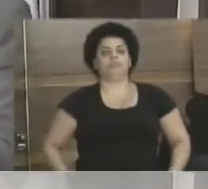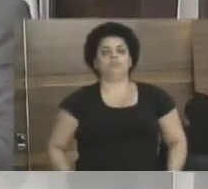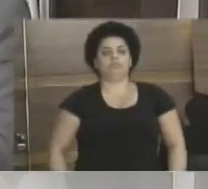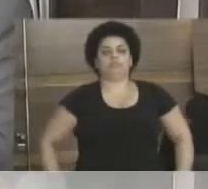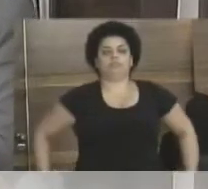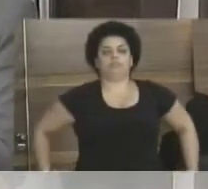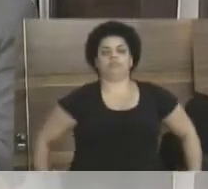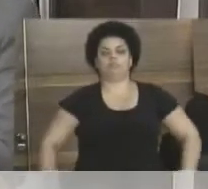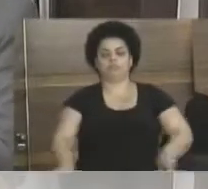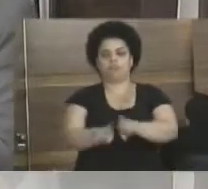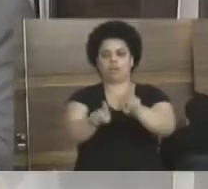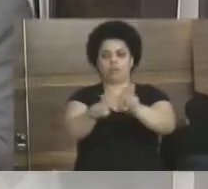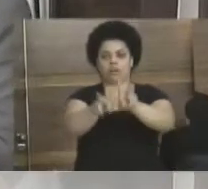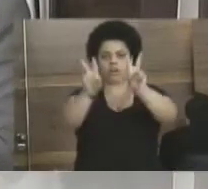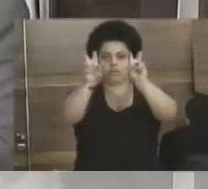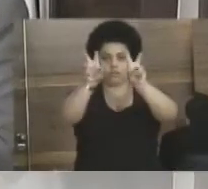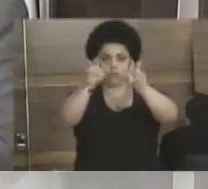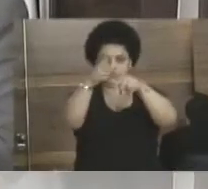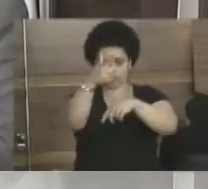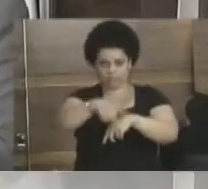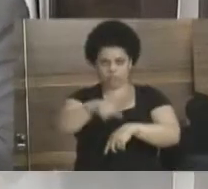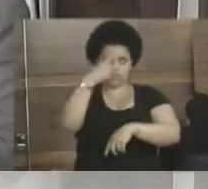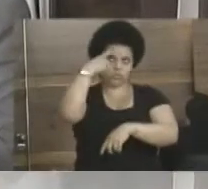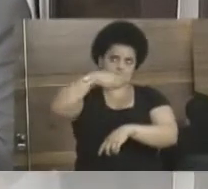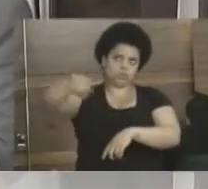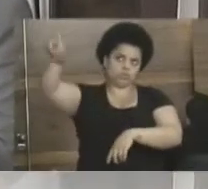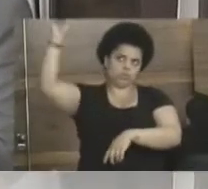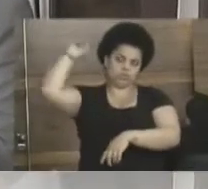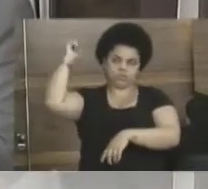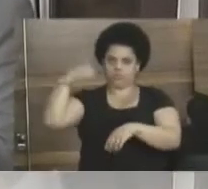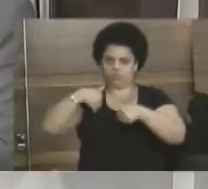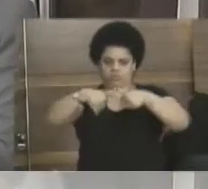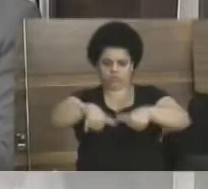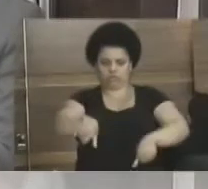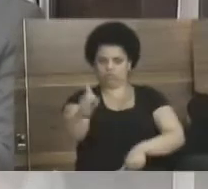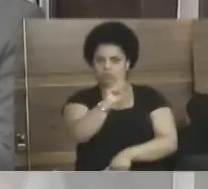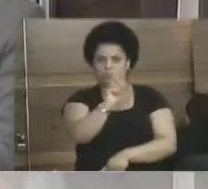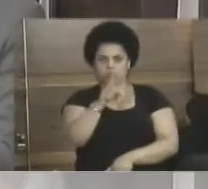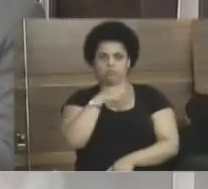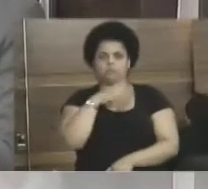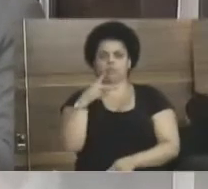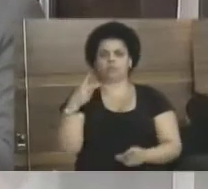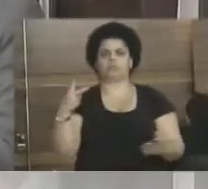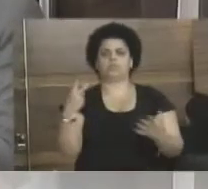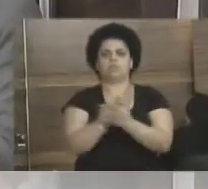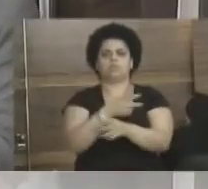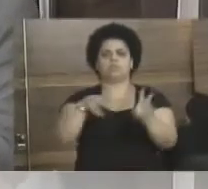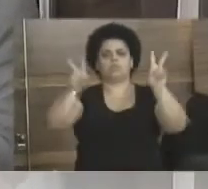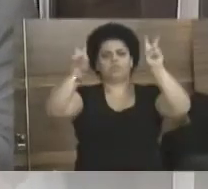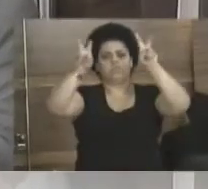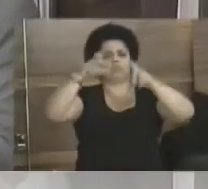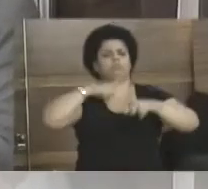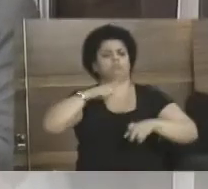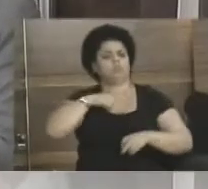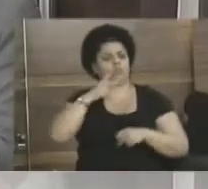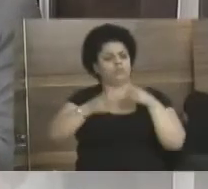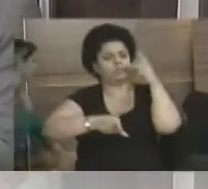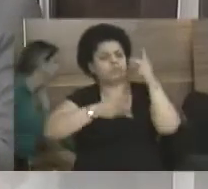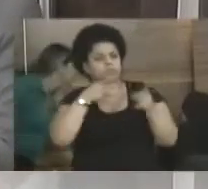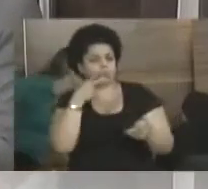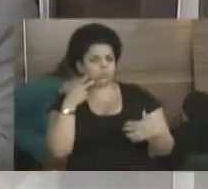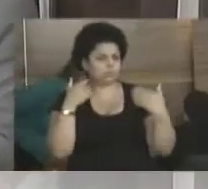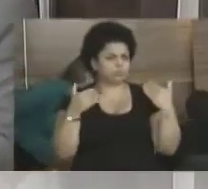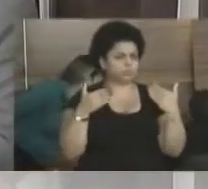Outro assunto que eu gostaria de colocar aqui, na sessão passada, onde eu não estava, aconteceu um assunto que vem gerando umas polêmicas,